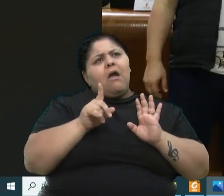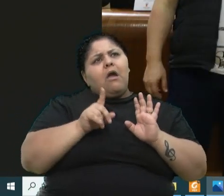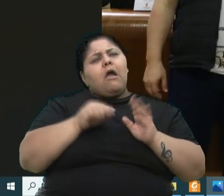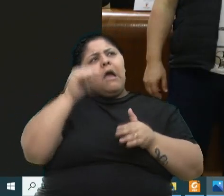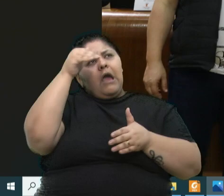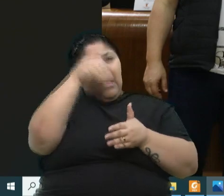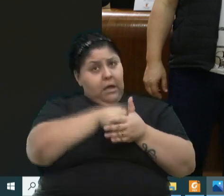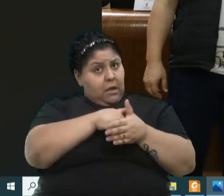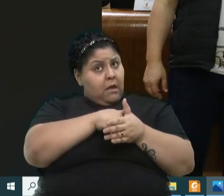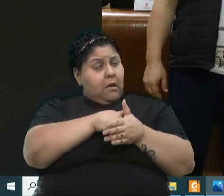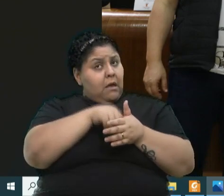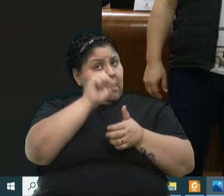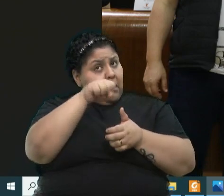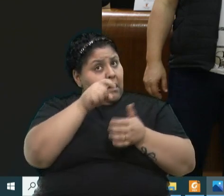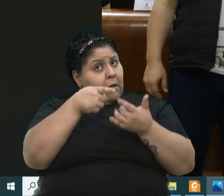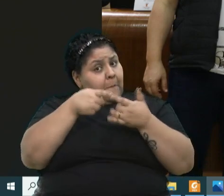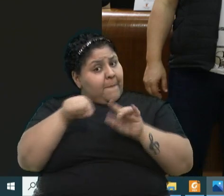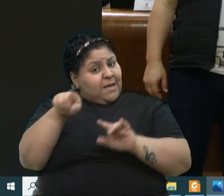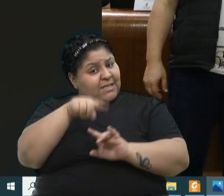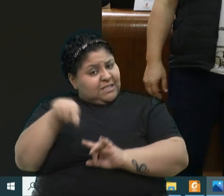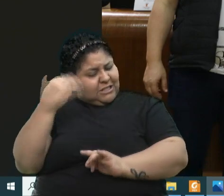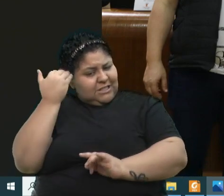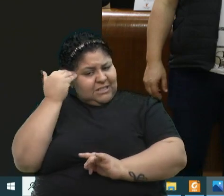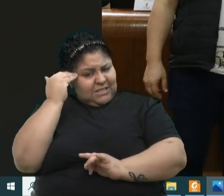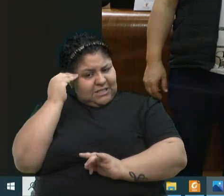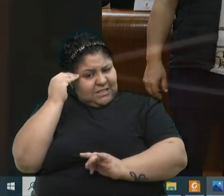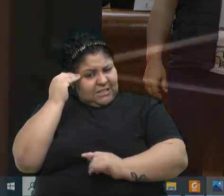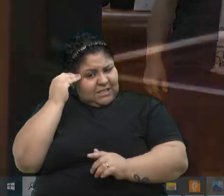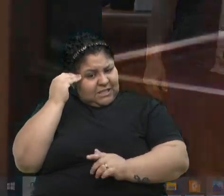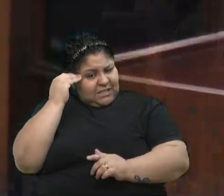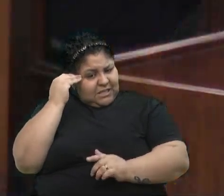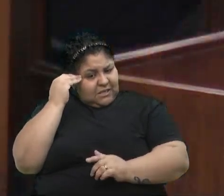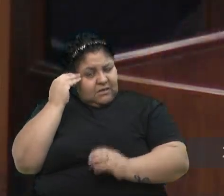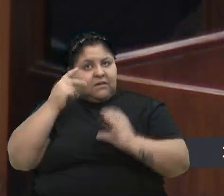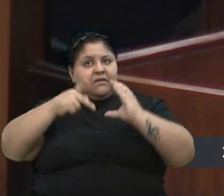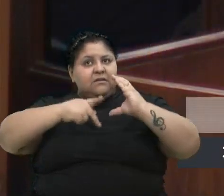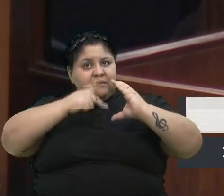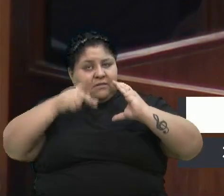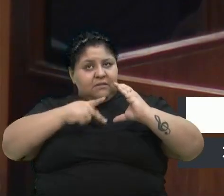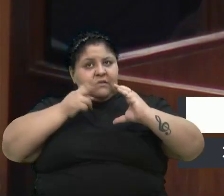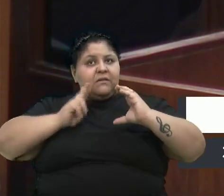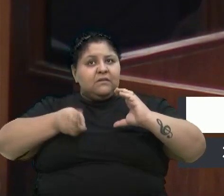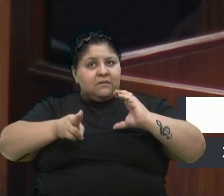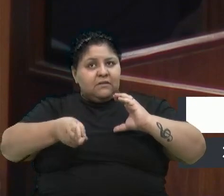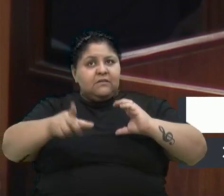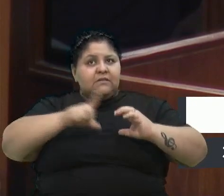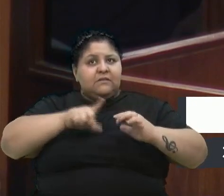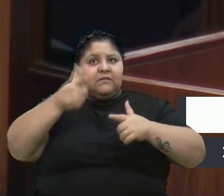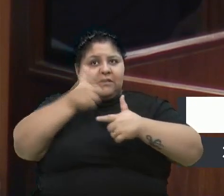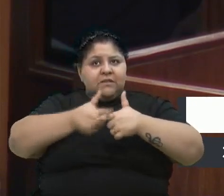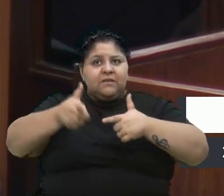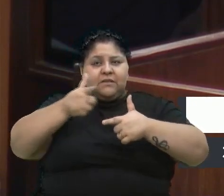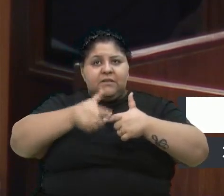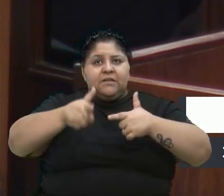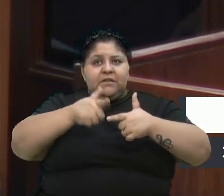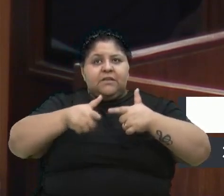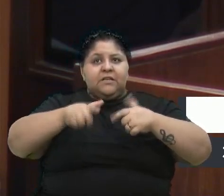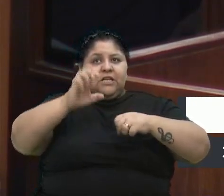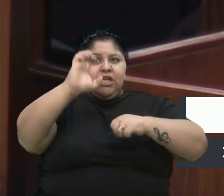voto favorável, mas eu entendo que se fosse na Câmara mesmo, teria um problema de inconstitucionalidade.